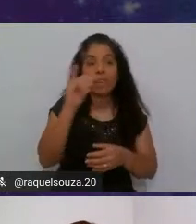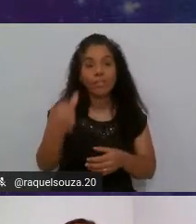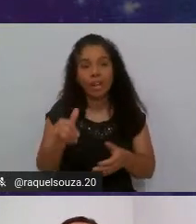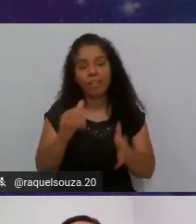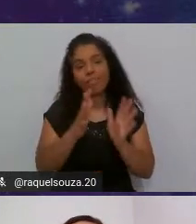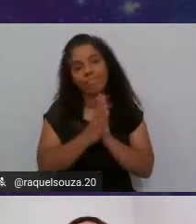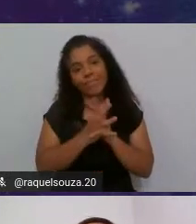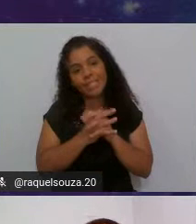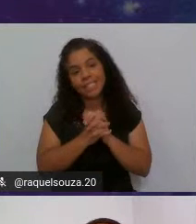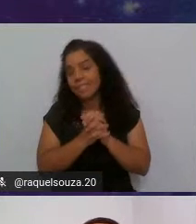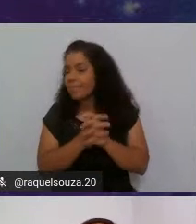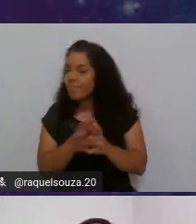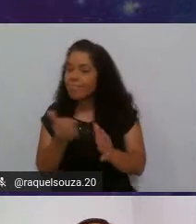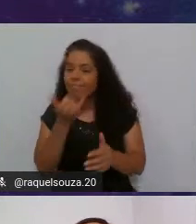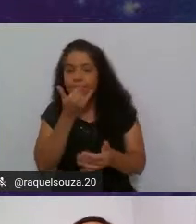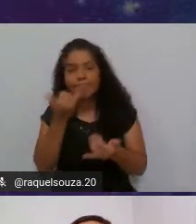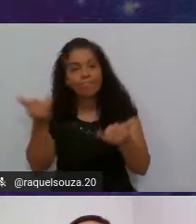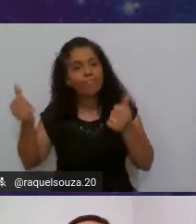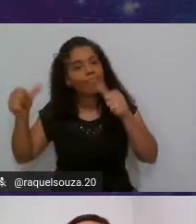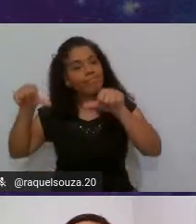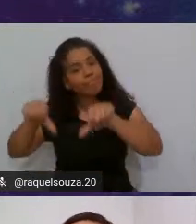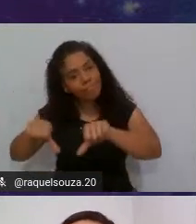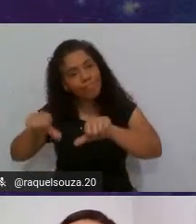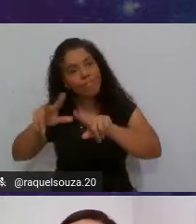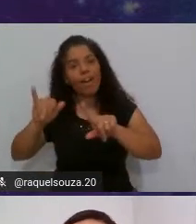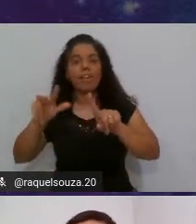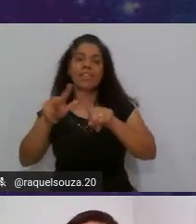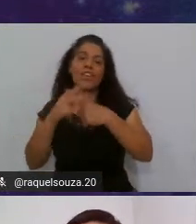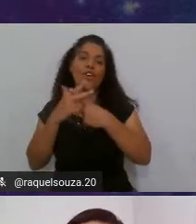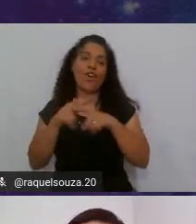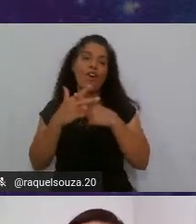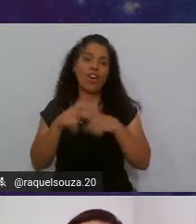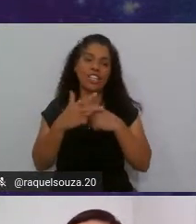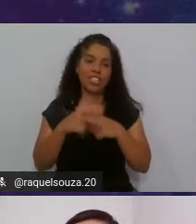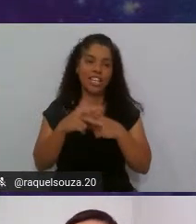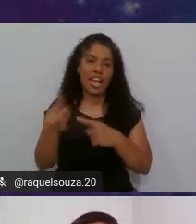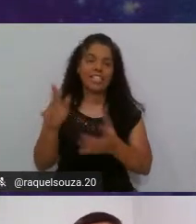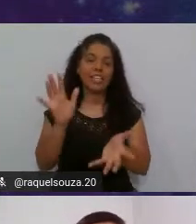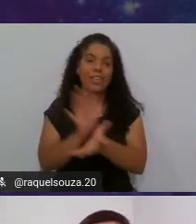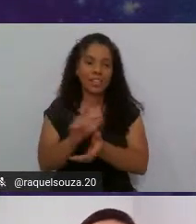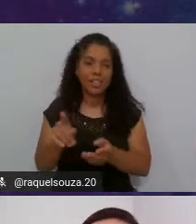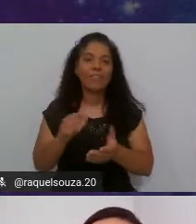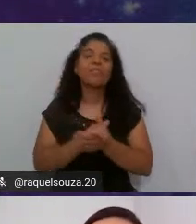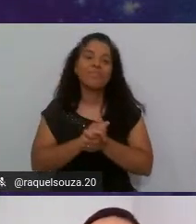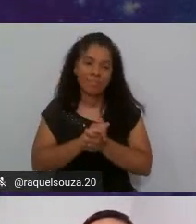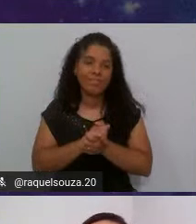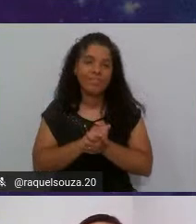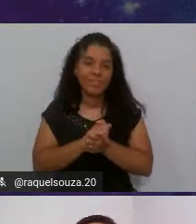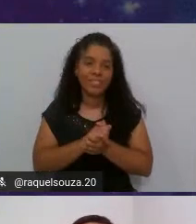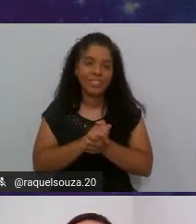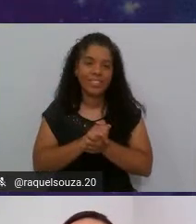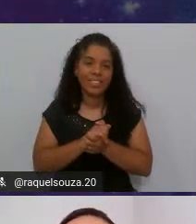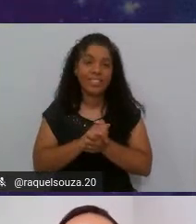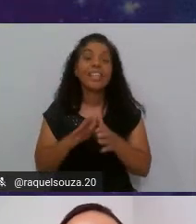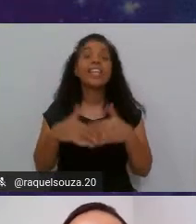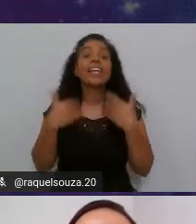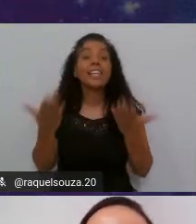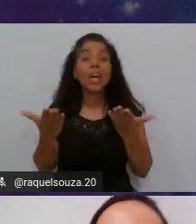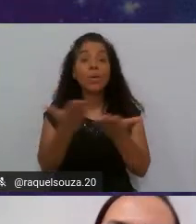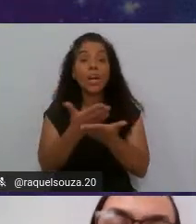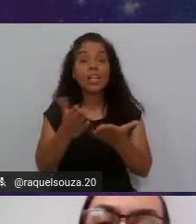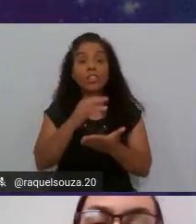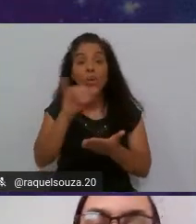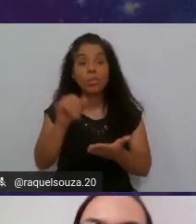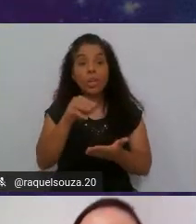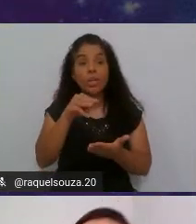não deu certo eles vão ter que corrigir essa questão então galera sobre o Dream